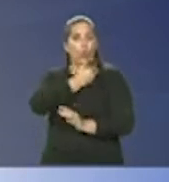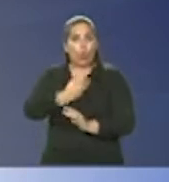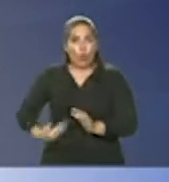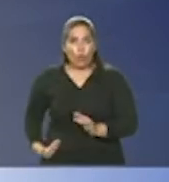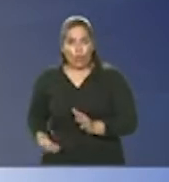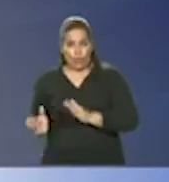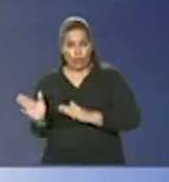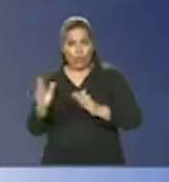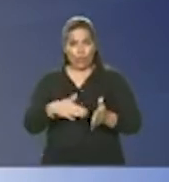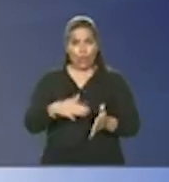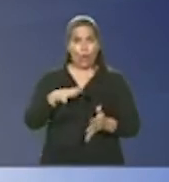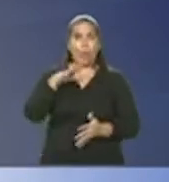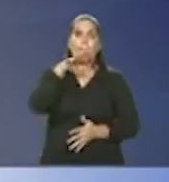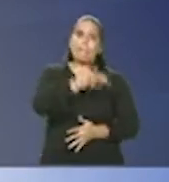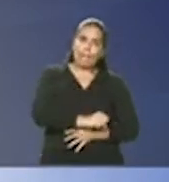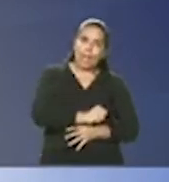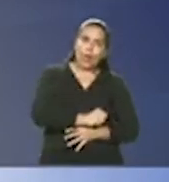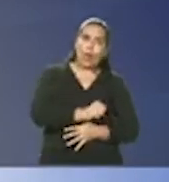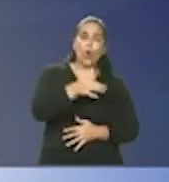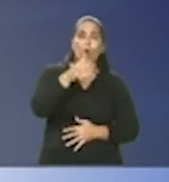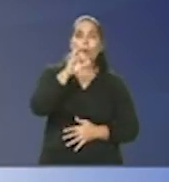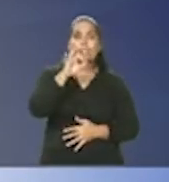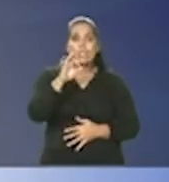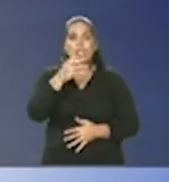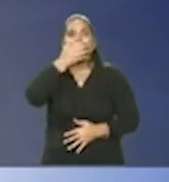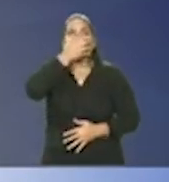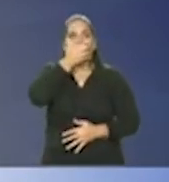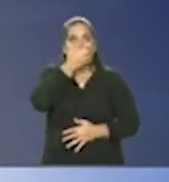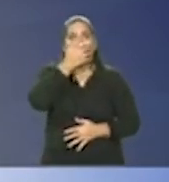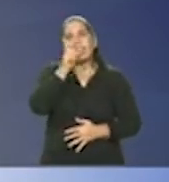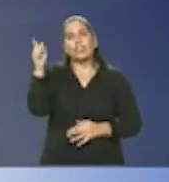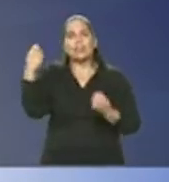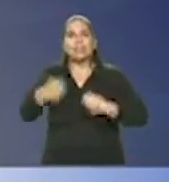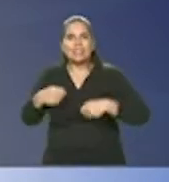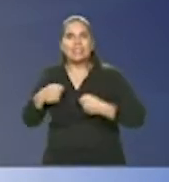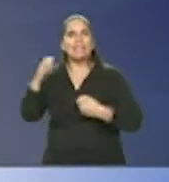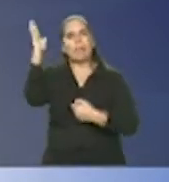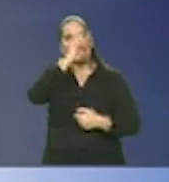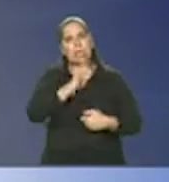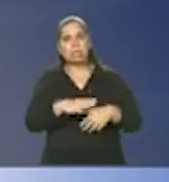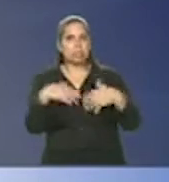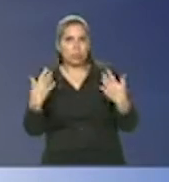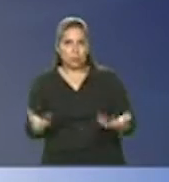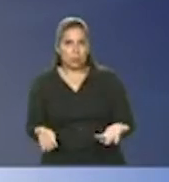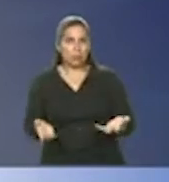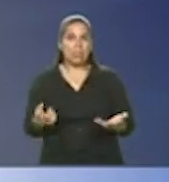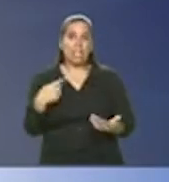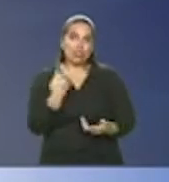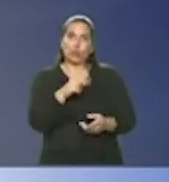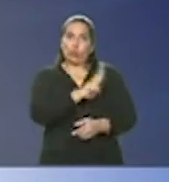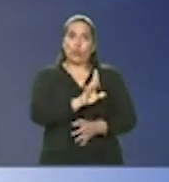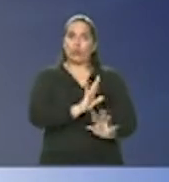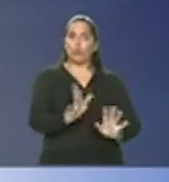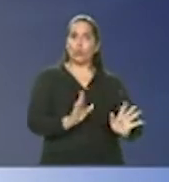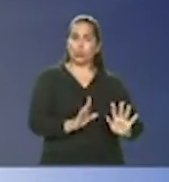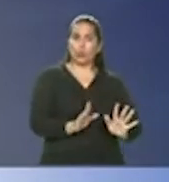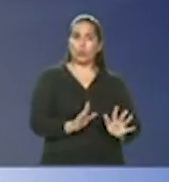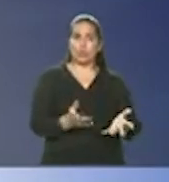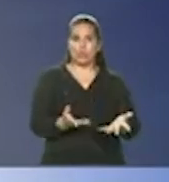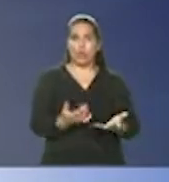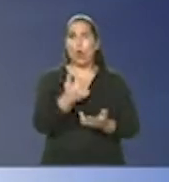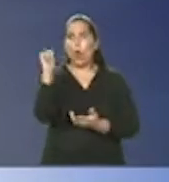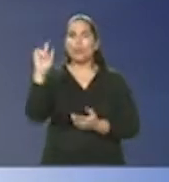aqui pegou os nossos 100 respiradores estava precisando para o Brasil etc e nós não estávamos precisando outros